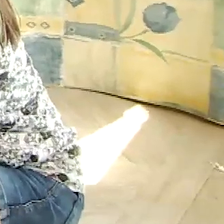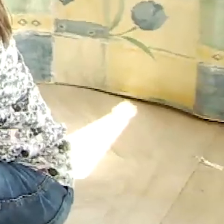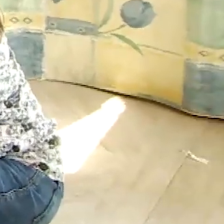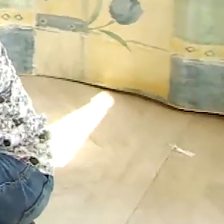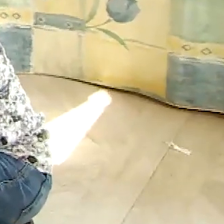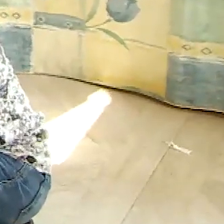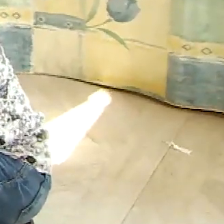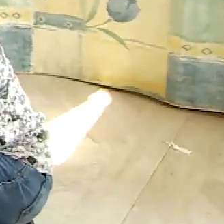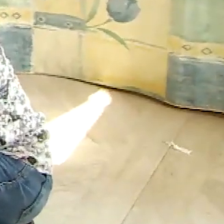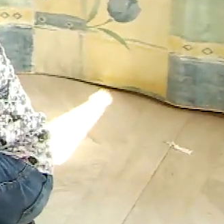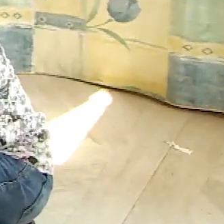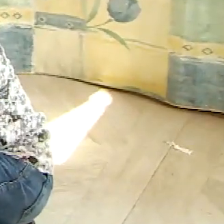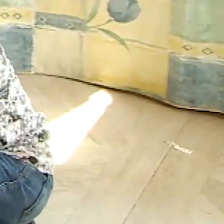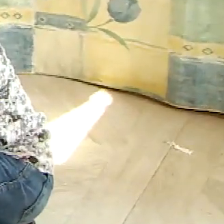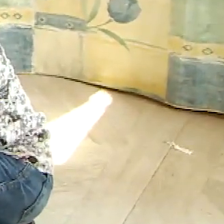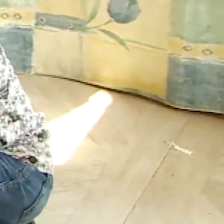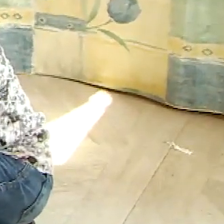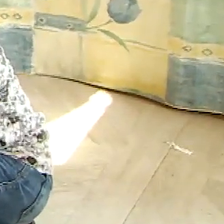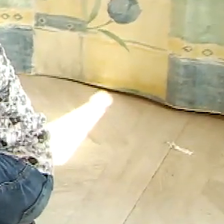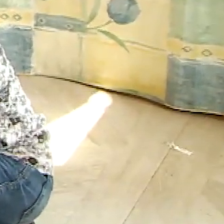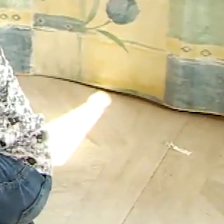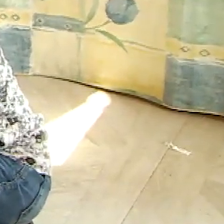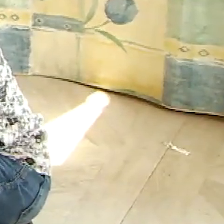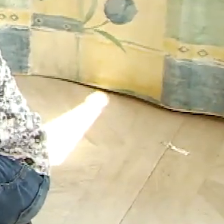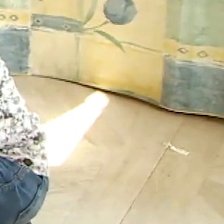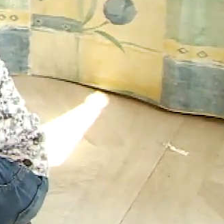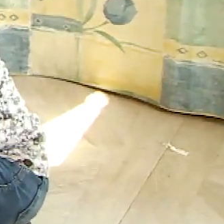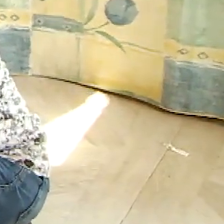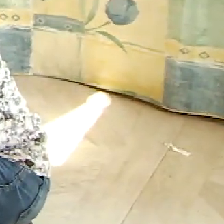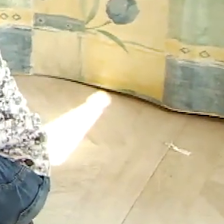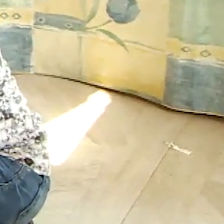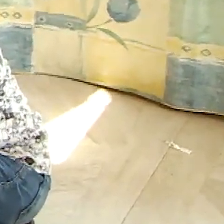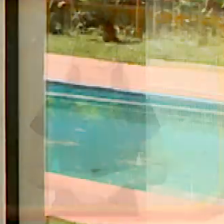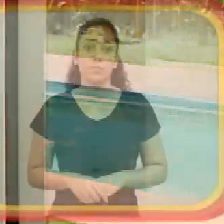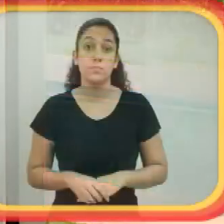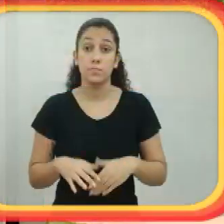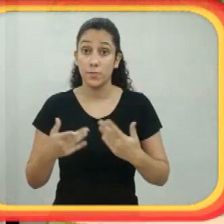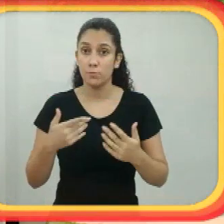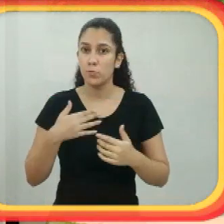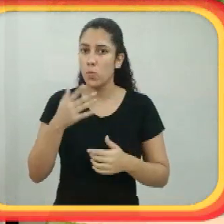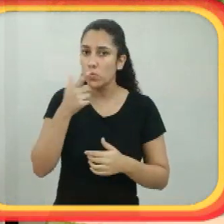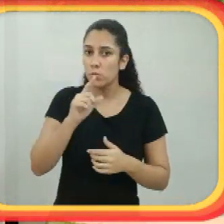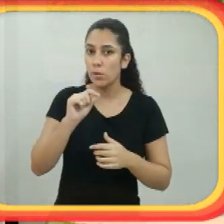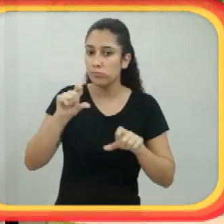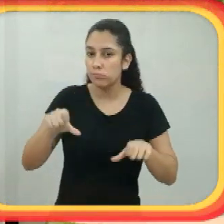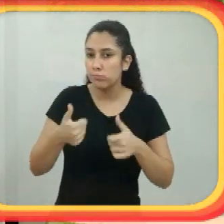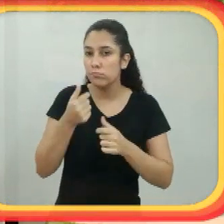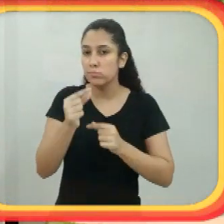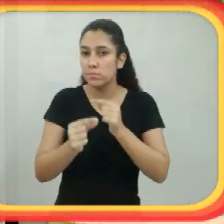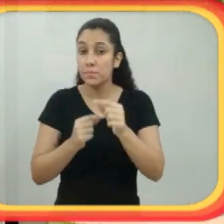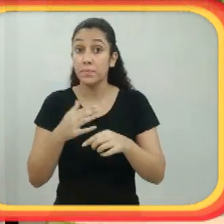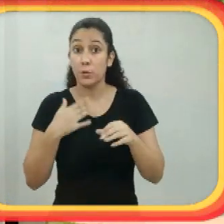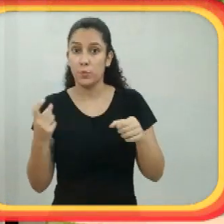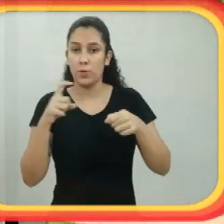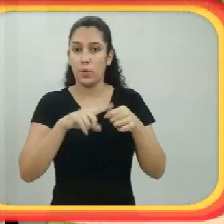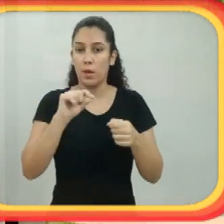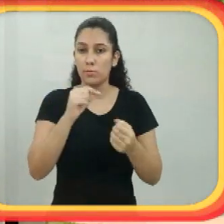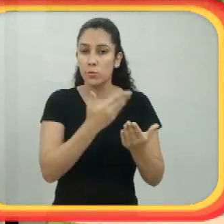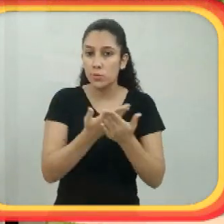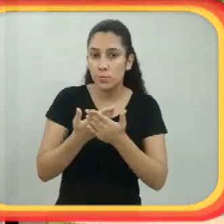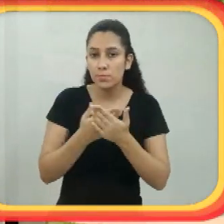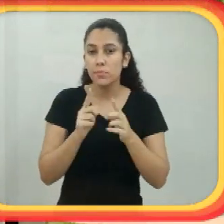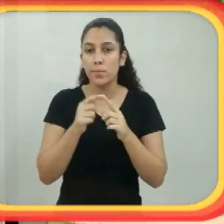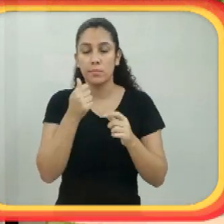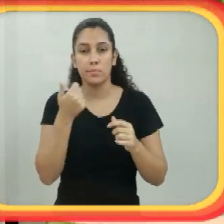Na sala, Juliana é ao lado de uma menina que dança. A outra, de joelho junto à mesa de centro, joga xadrez. Assim que eu consegui me reabilitar um pouquinho, eu